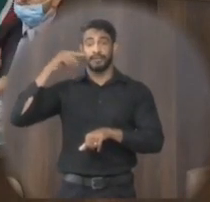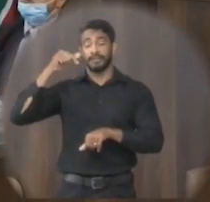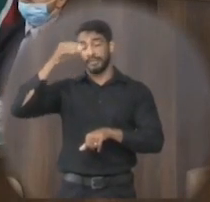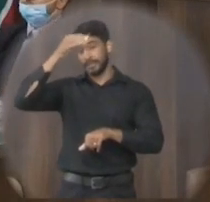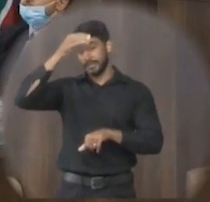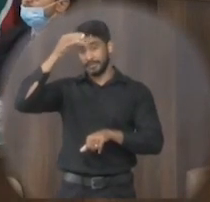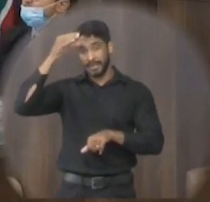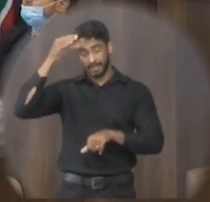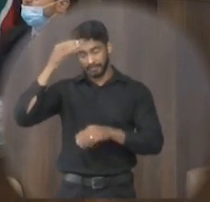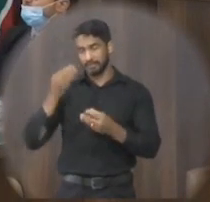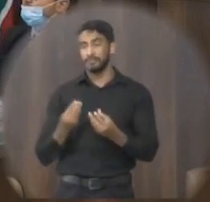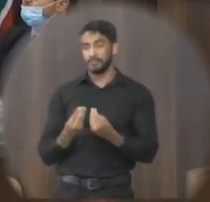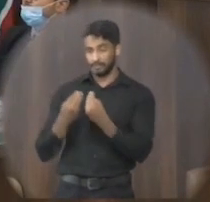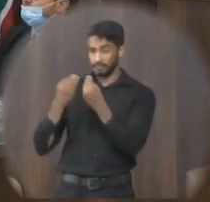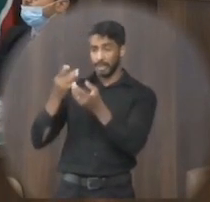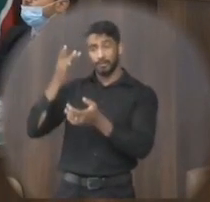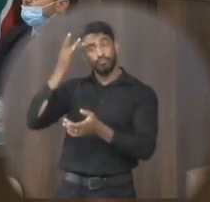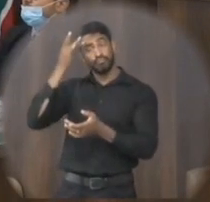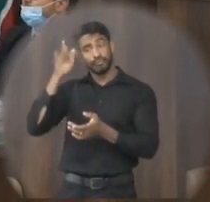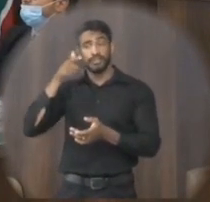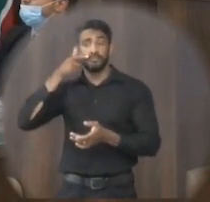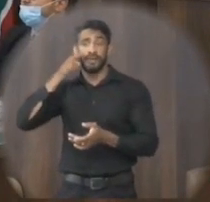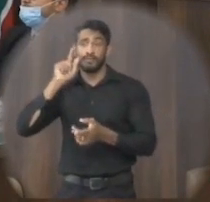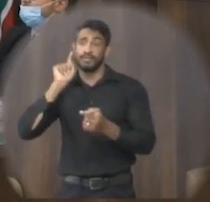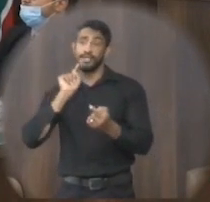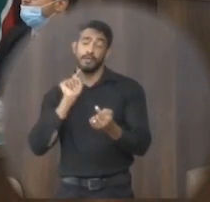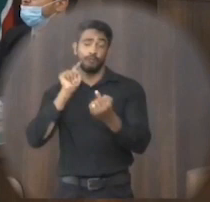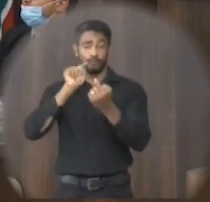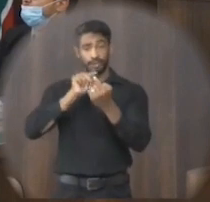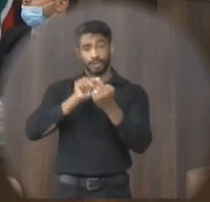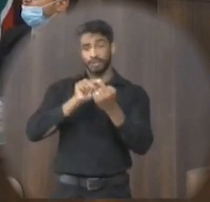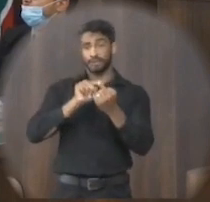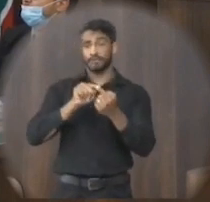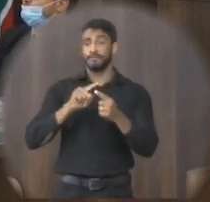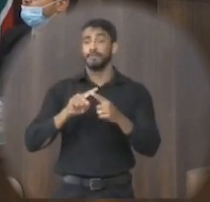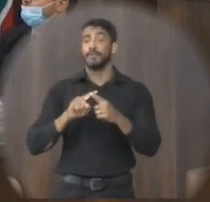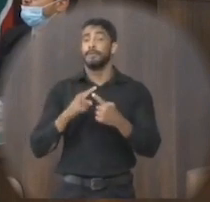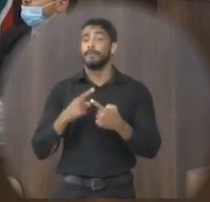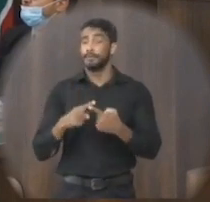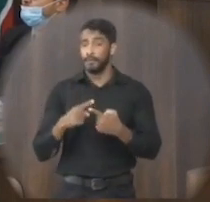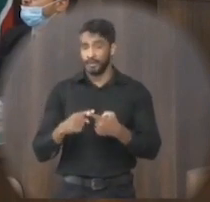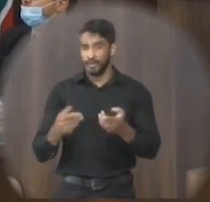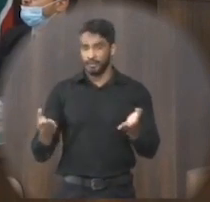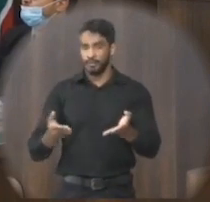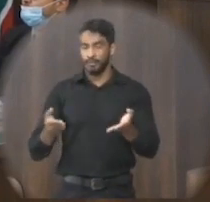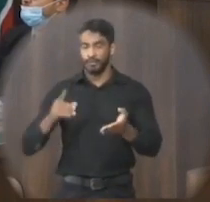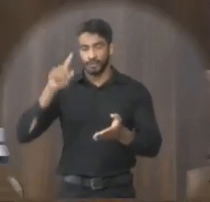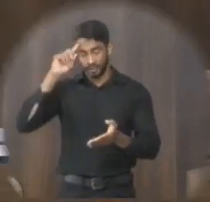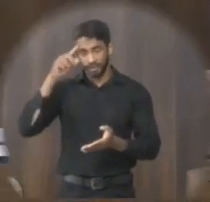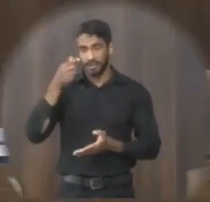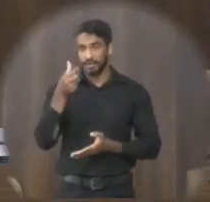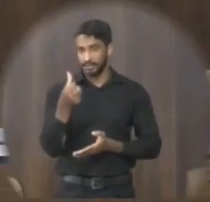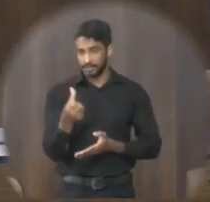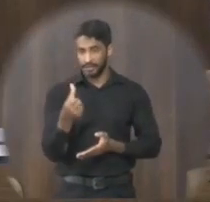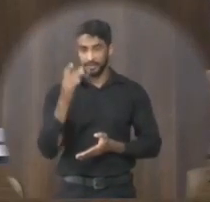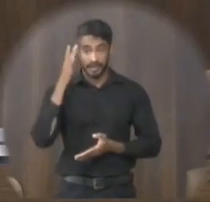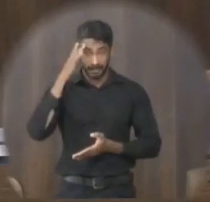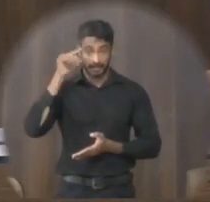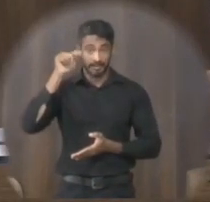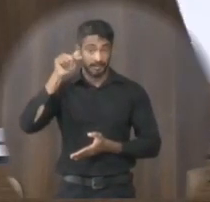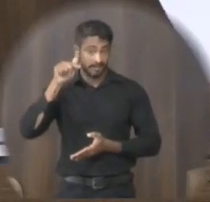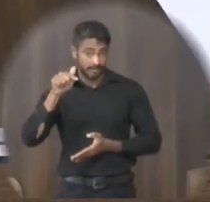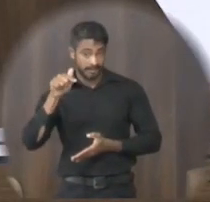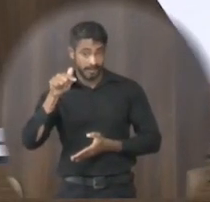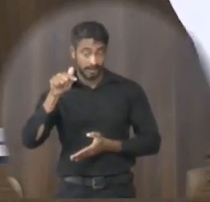nós vamos encaminhar eu não sei se a vai conseguir o objetivo final aí porque hoje é dia 6 amanhã dia 7